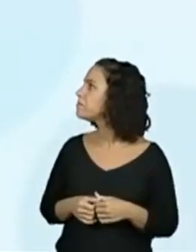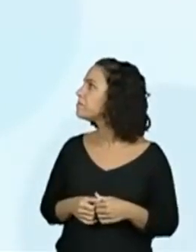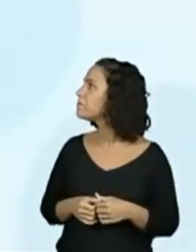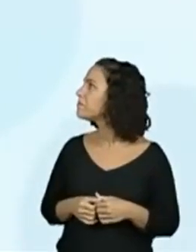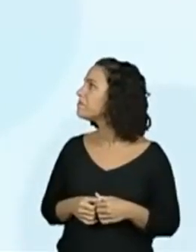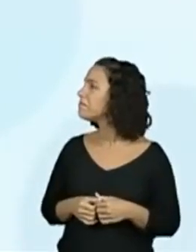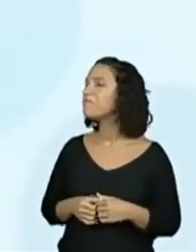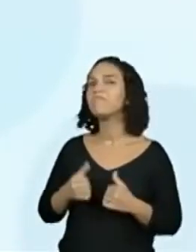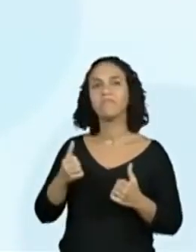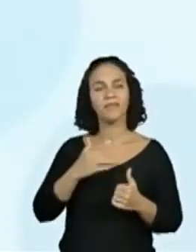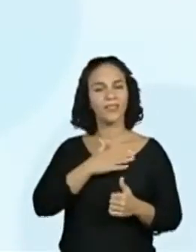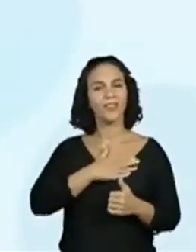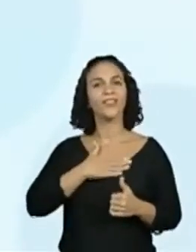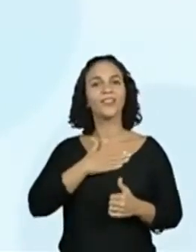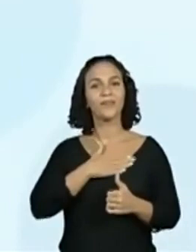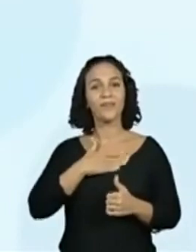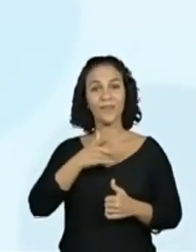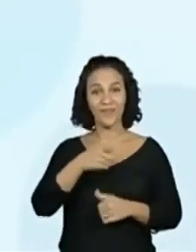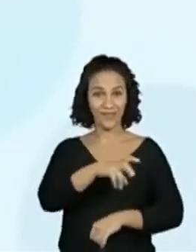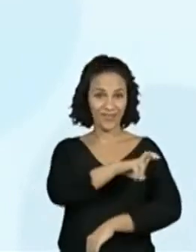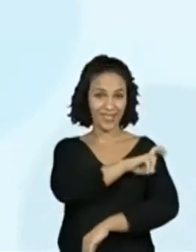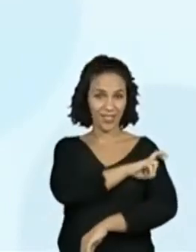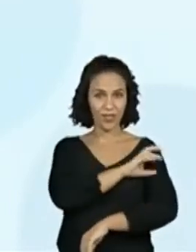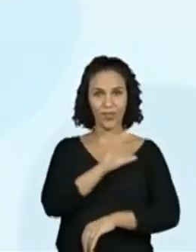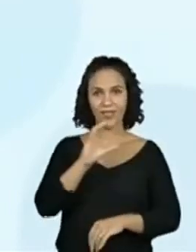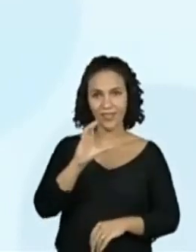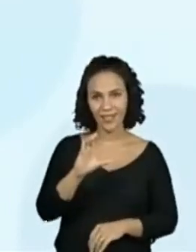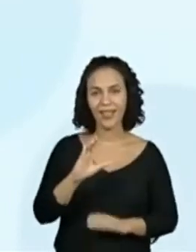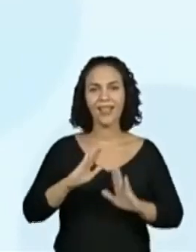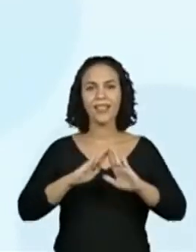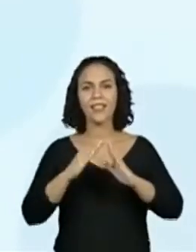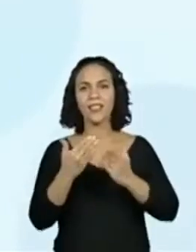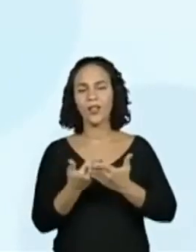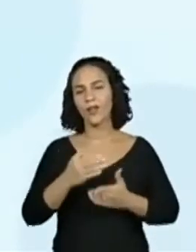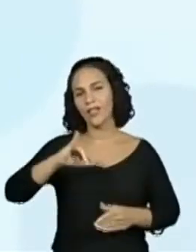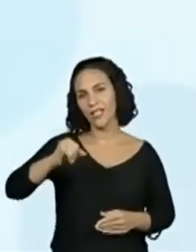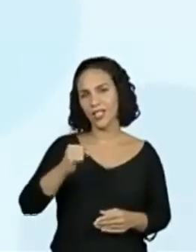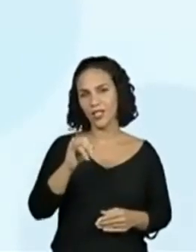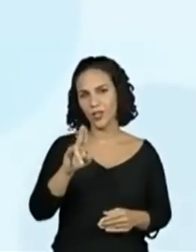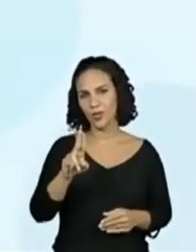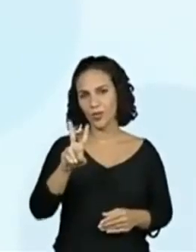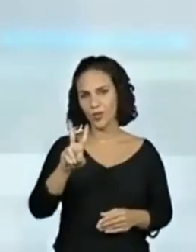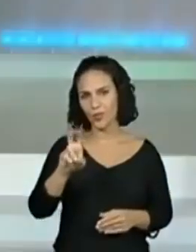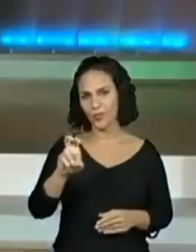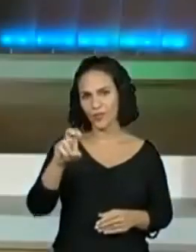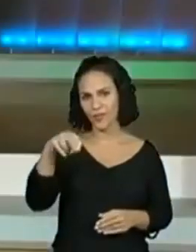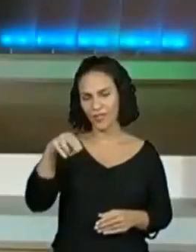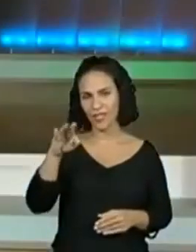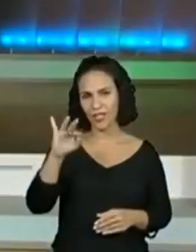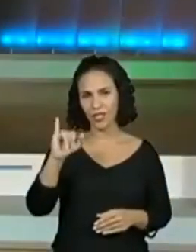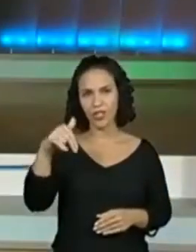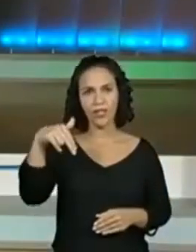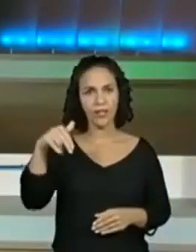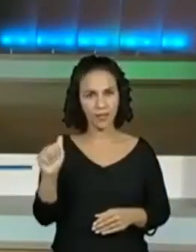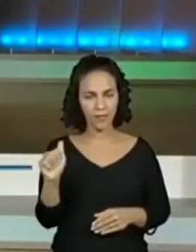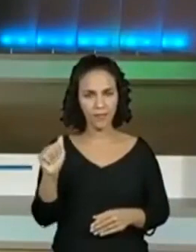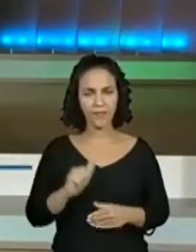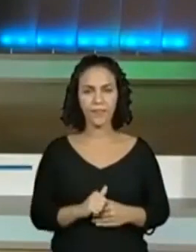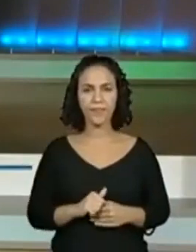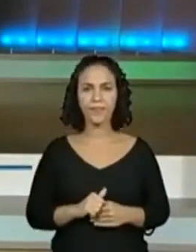gostei. Os alunos do quinto ano C da escola Juventina, Patrícia Santana,